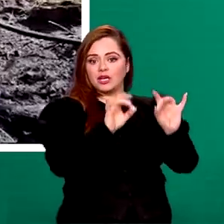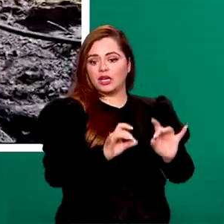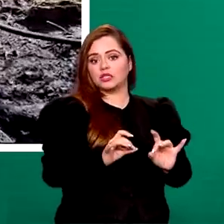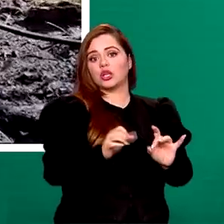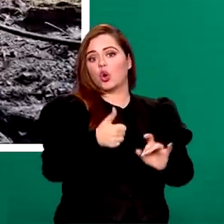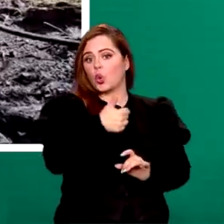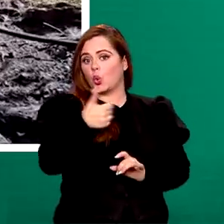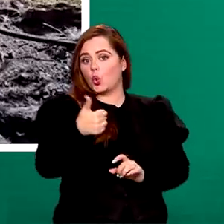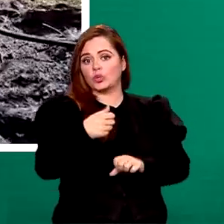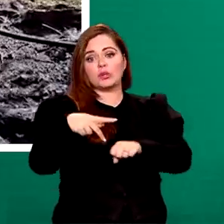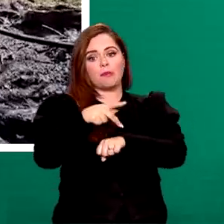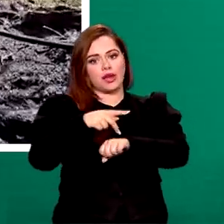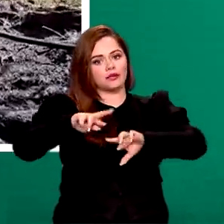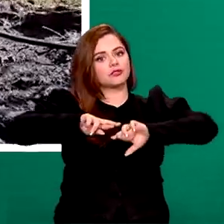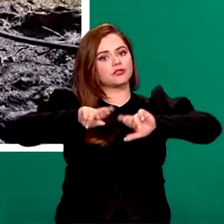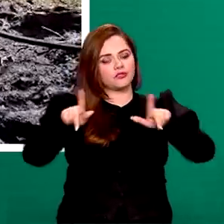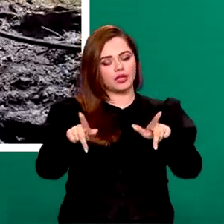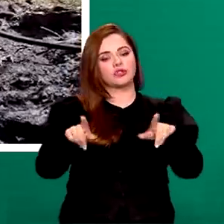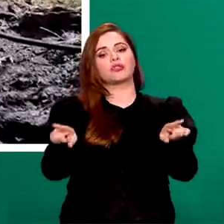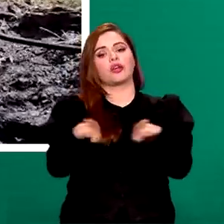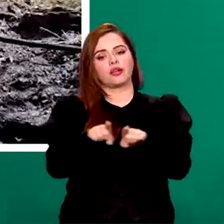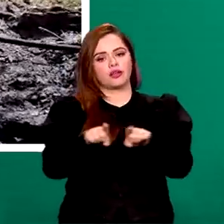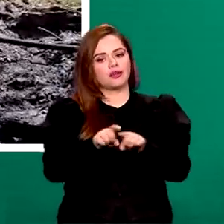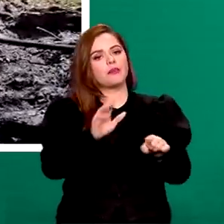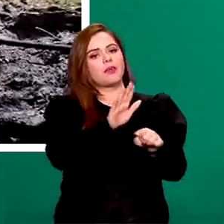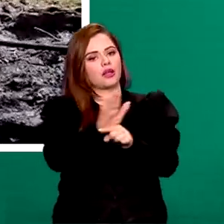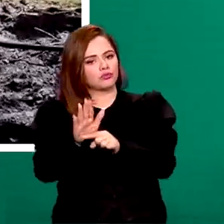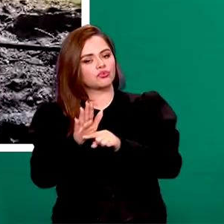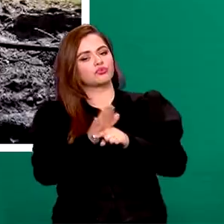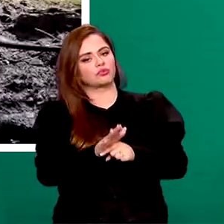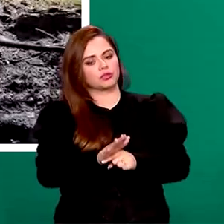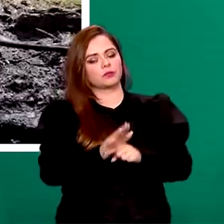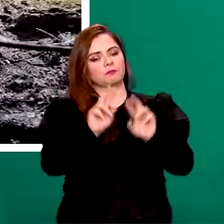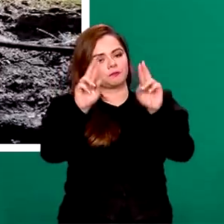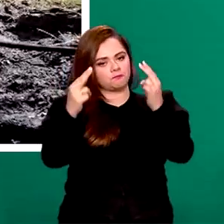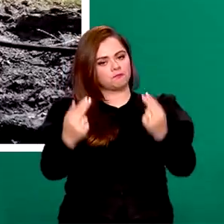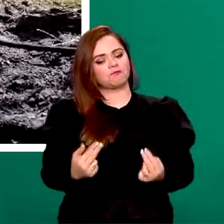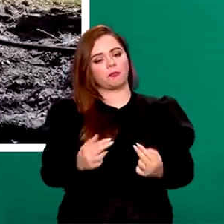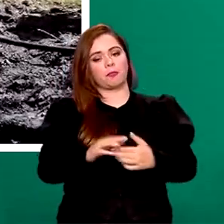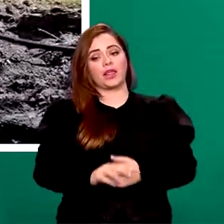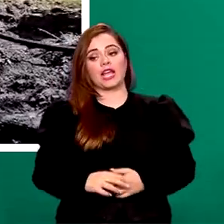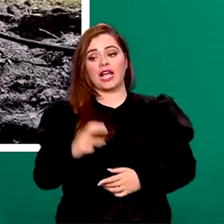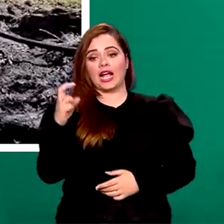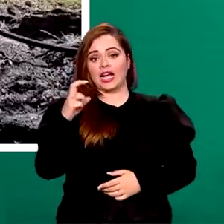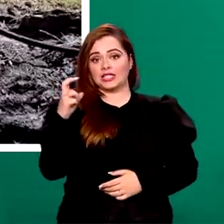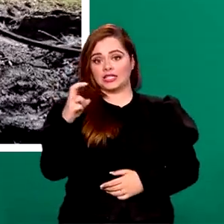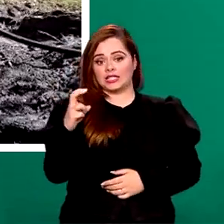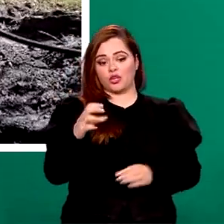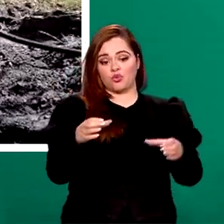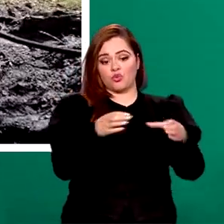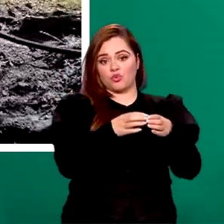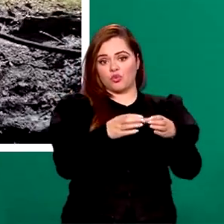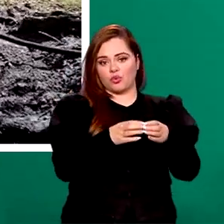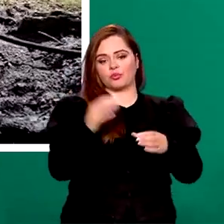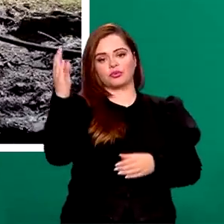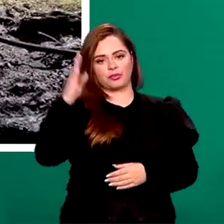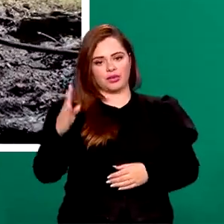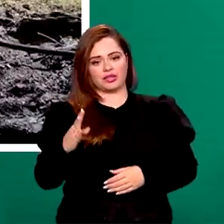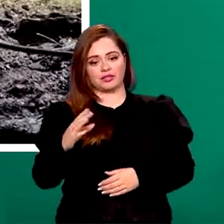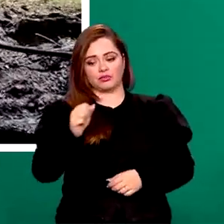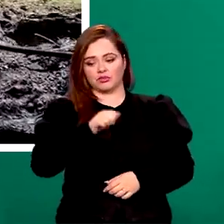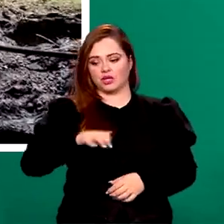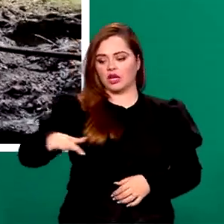países que também enviaram ajuda humanitária. As cinco brigadas brasileiras estão atuando na região